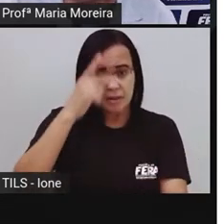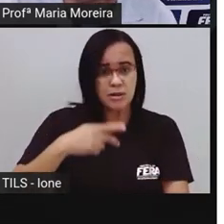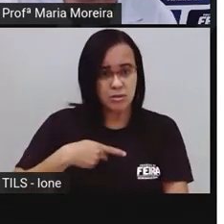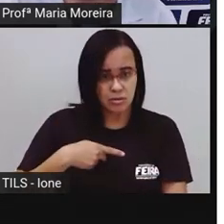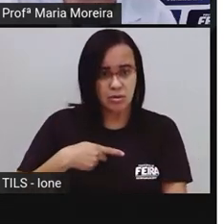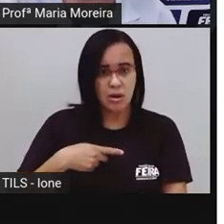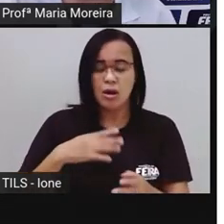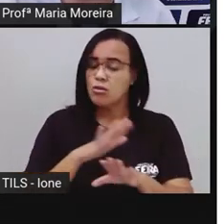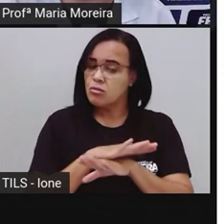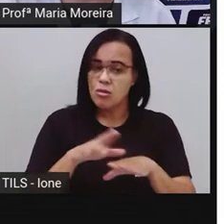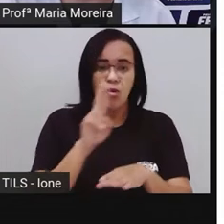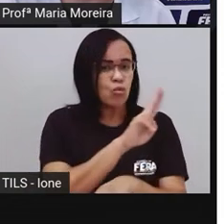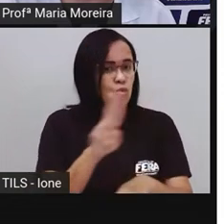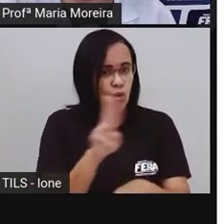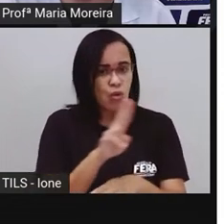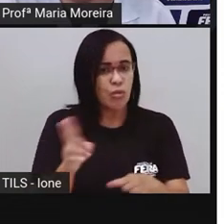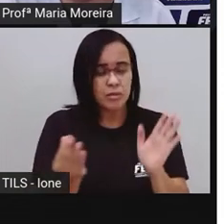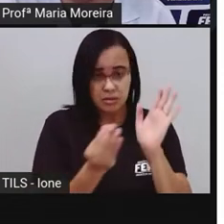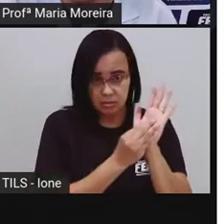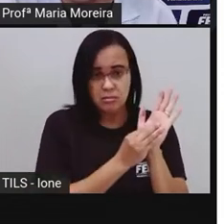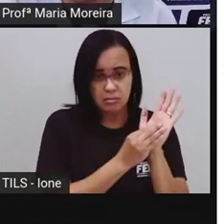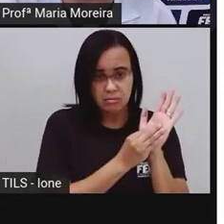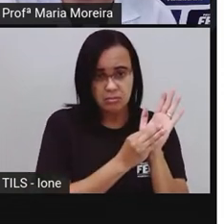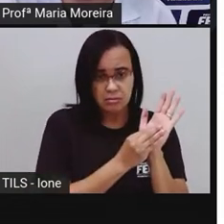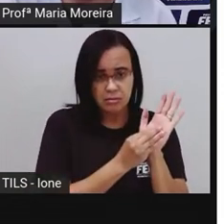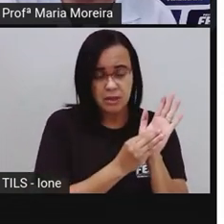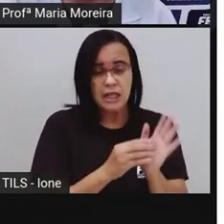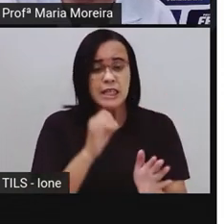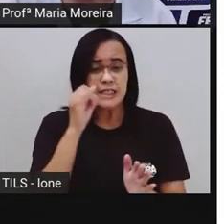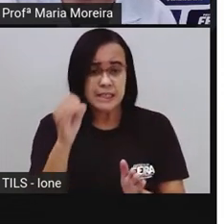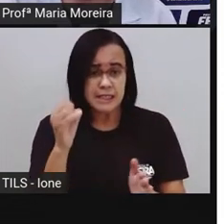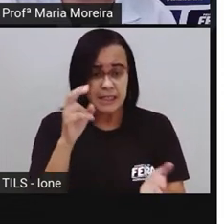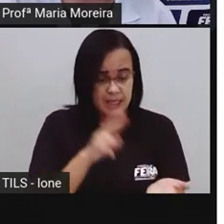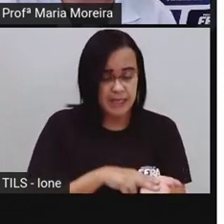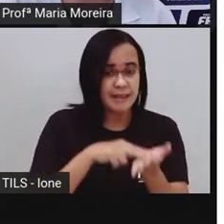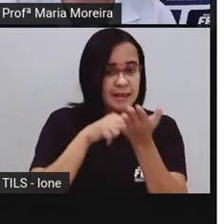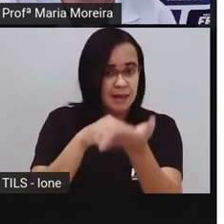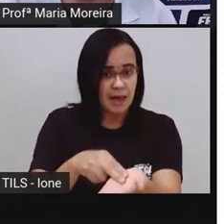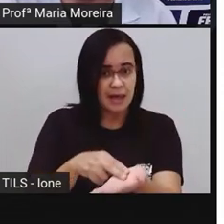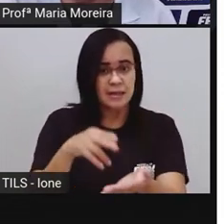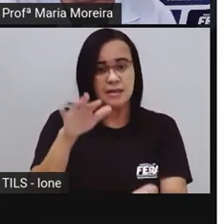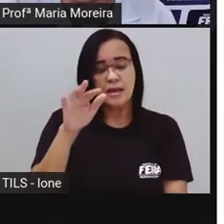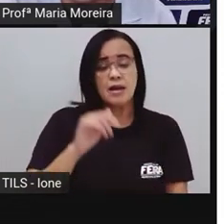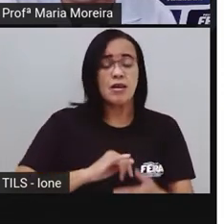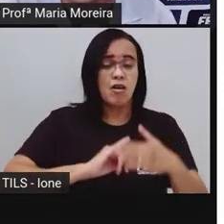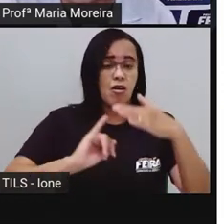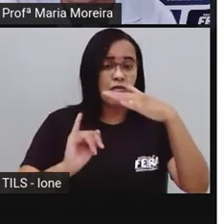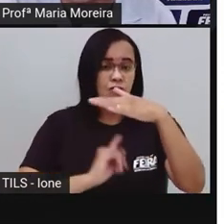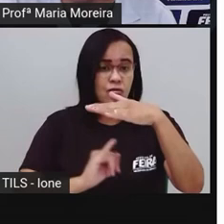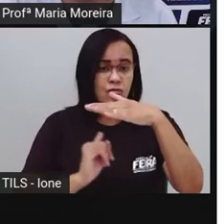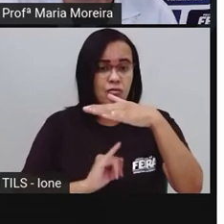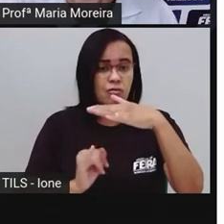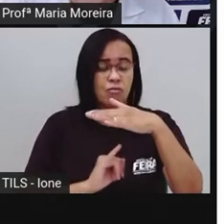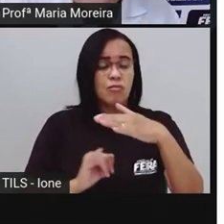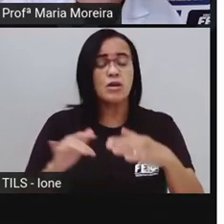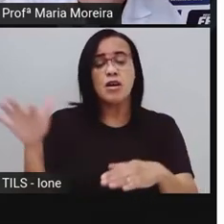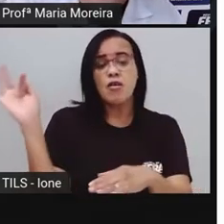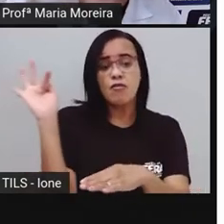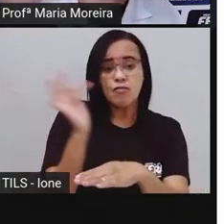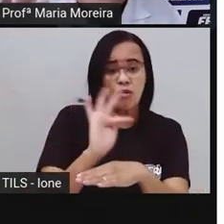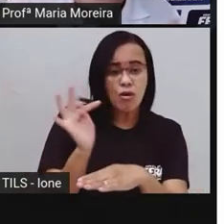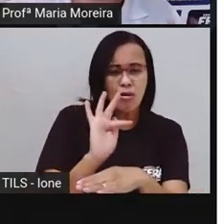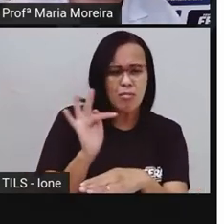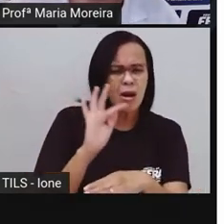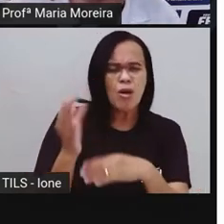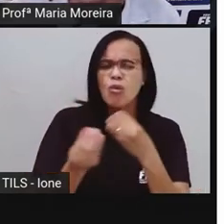Mas, né? Se for uma carta formal, apresente uma linguagem direta, ó. Mas